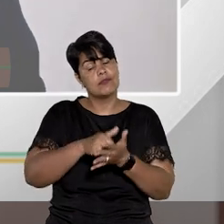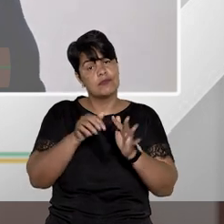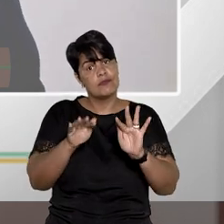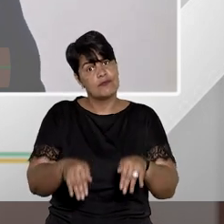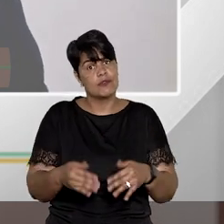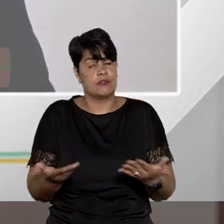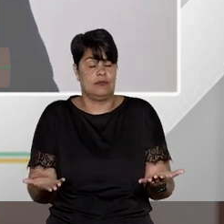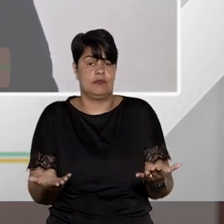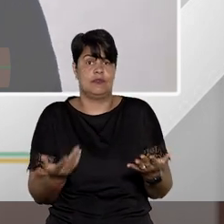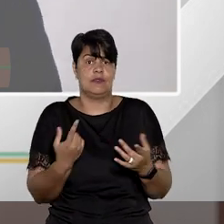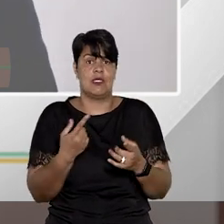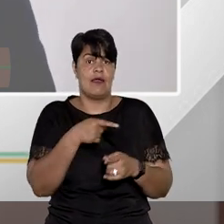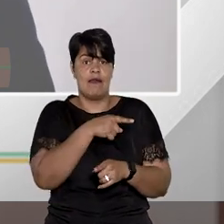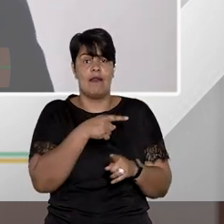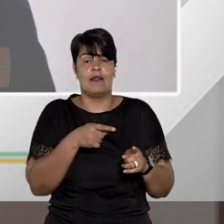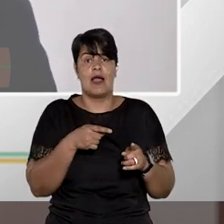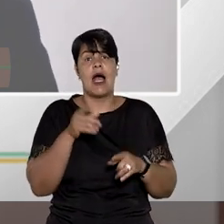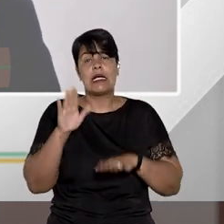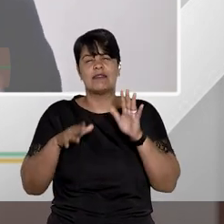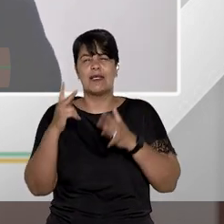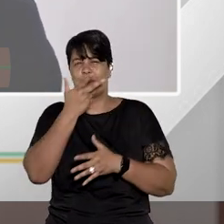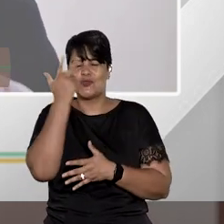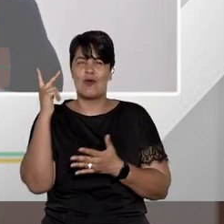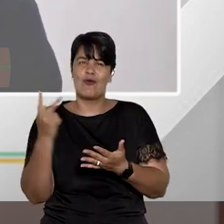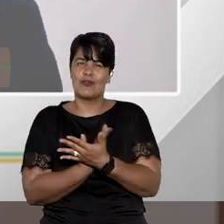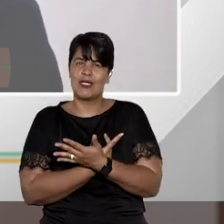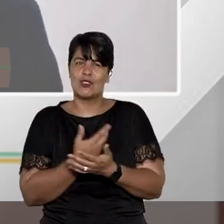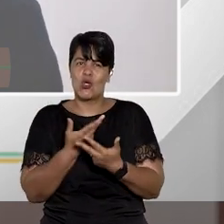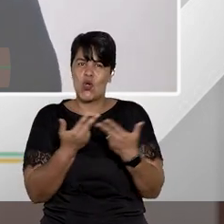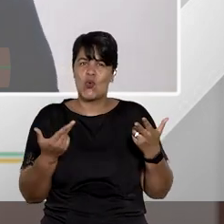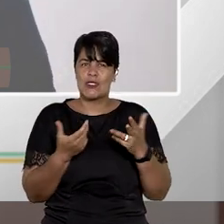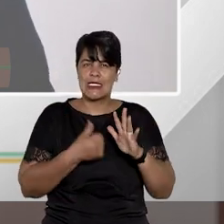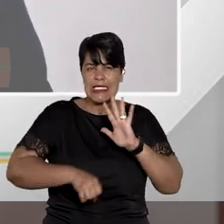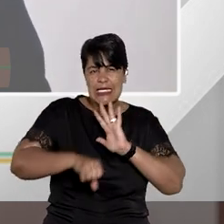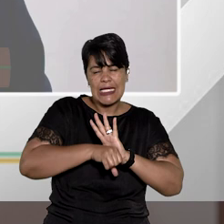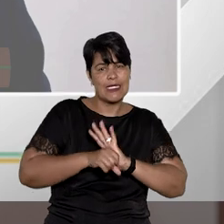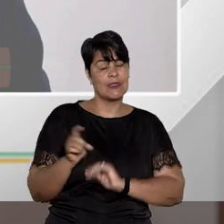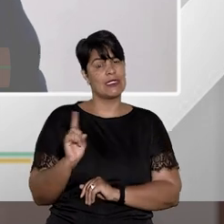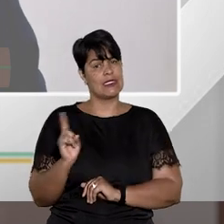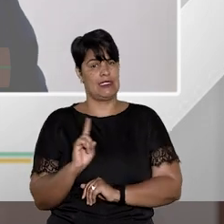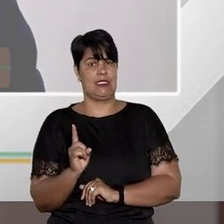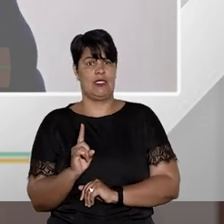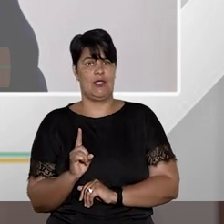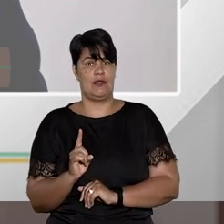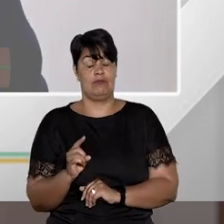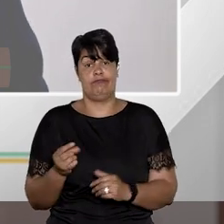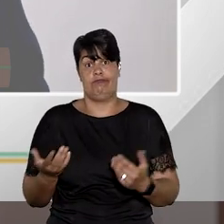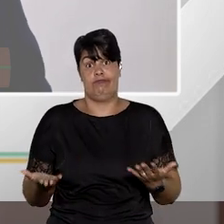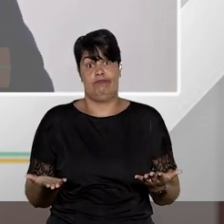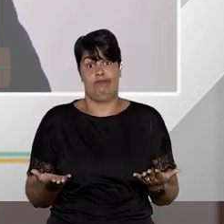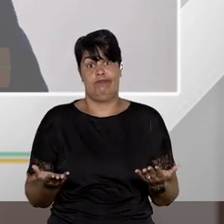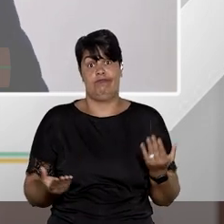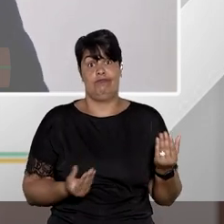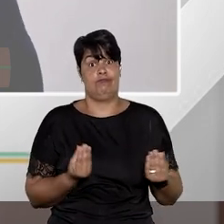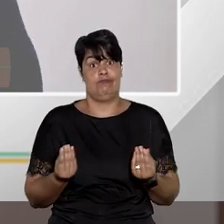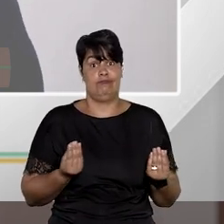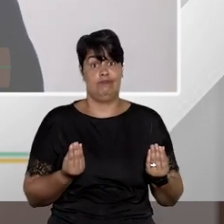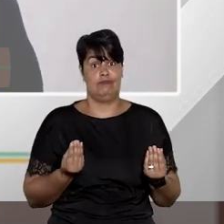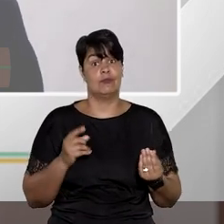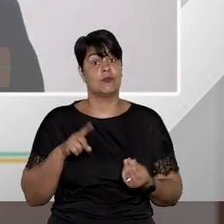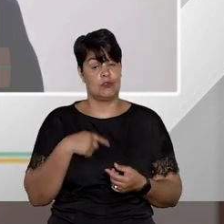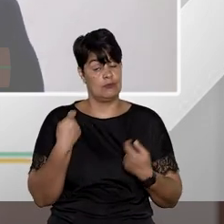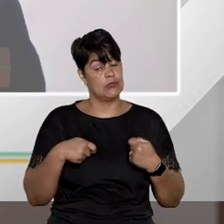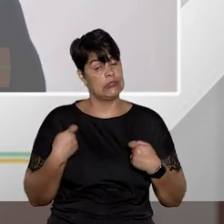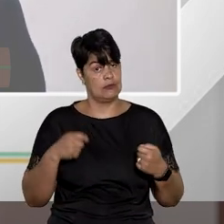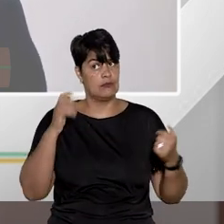afasta a própria tipicidade, ou seja, não é crime. Então, a pessoa está condenada por algo que sequer é considerado crime. Então, a gente tem que